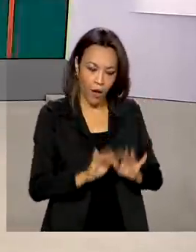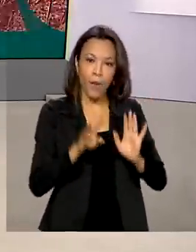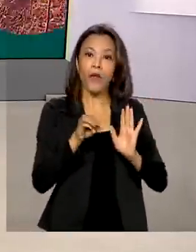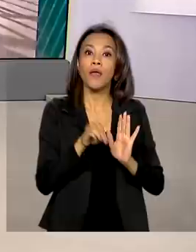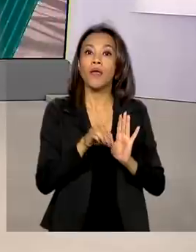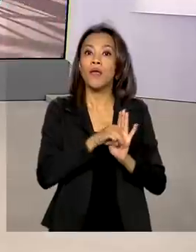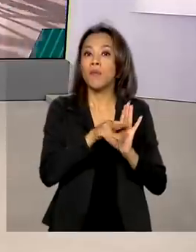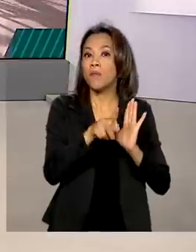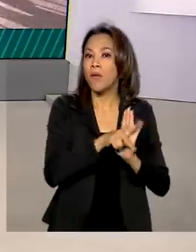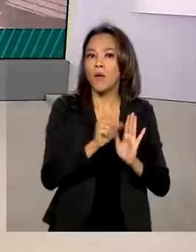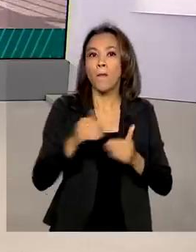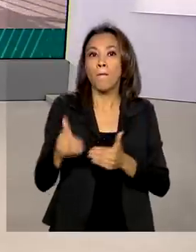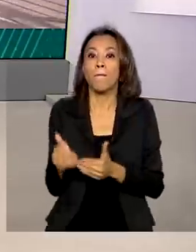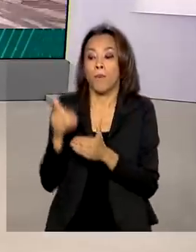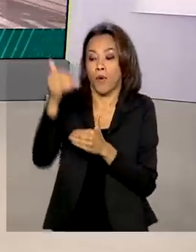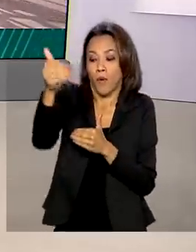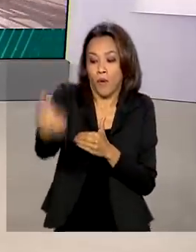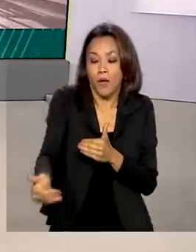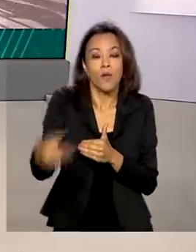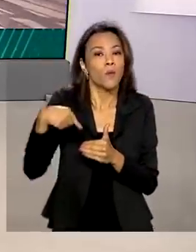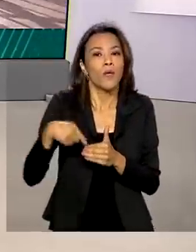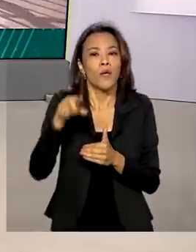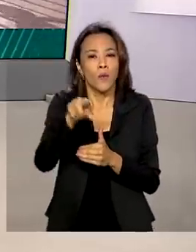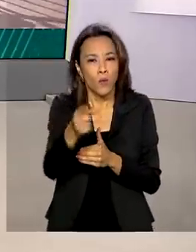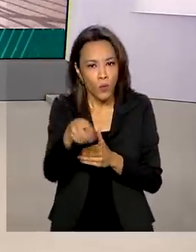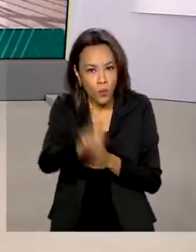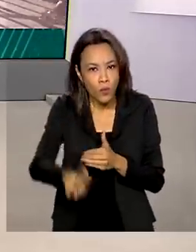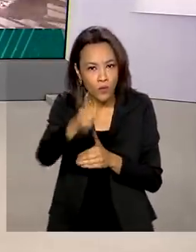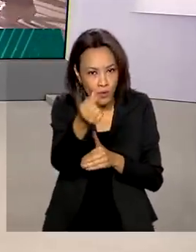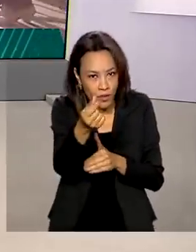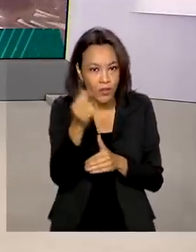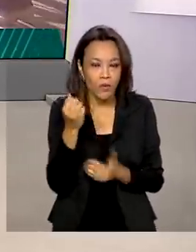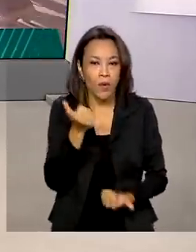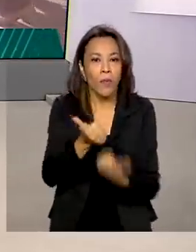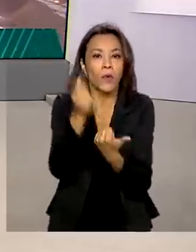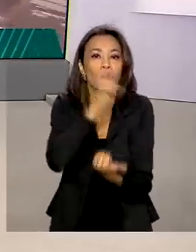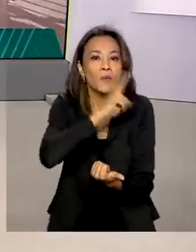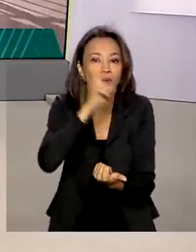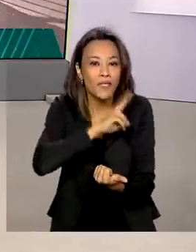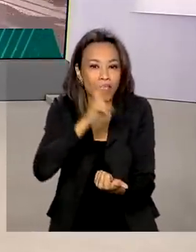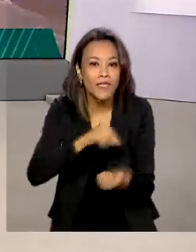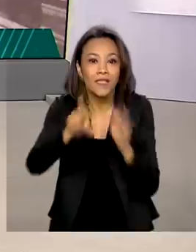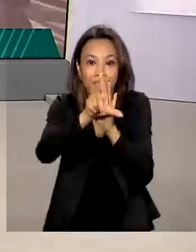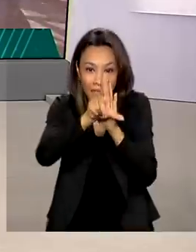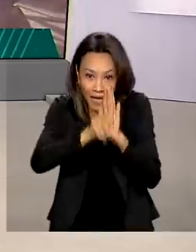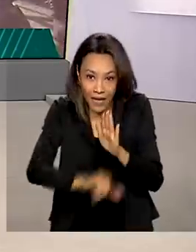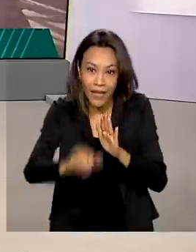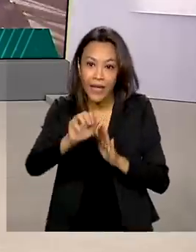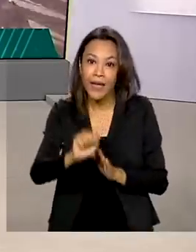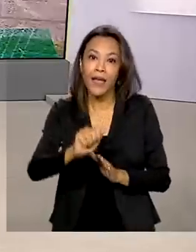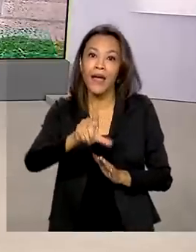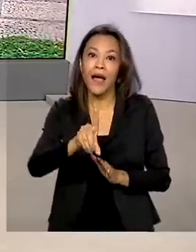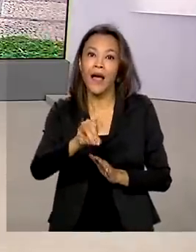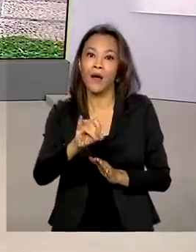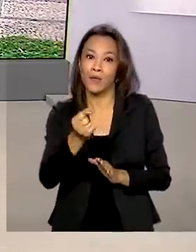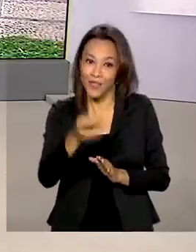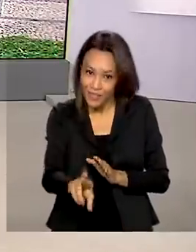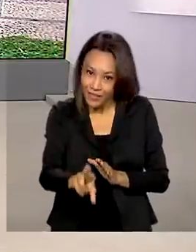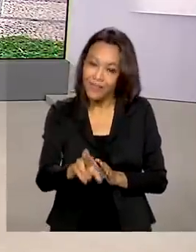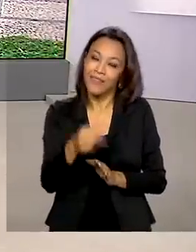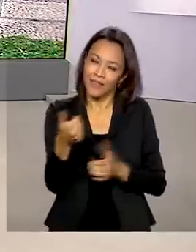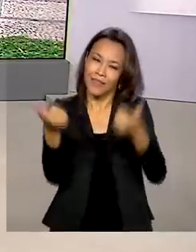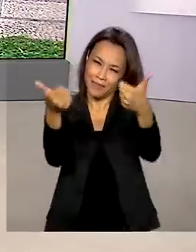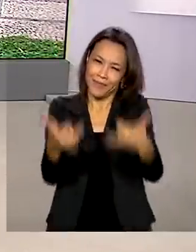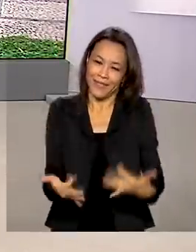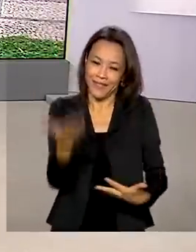prorrogando o prazo de utilização do auxílio emergencial da Lei Aldir Blanc. Vamos ao Rio de Janeiro, Tiago Pimenta